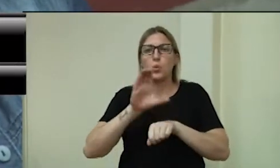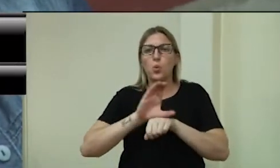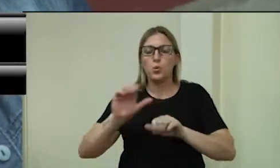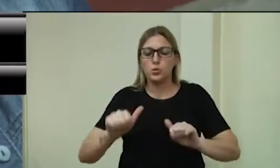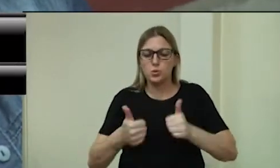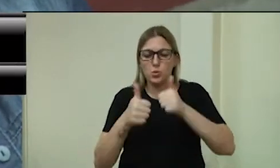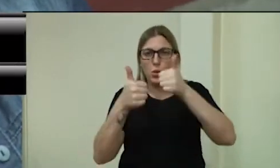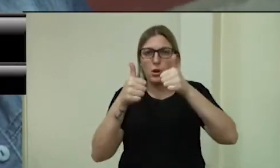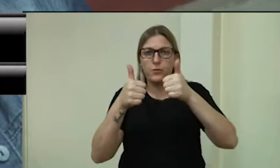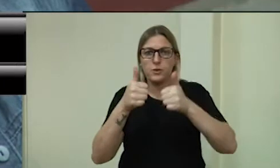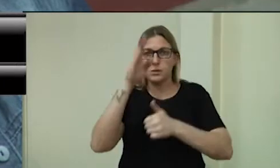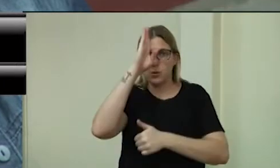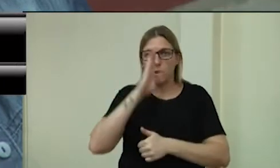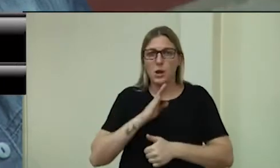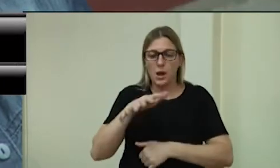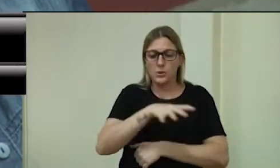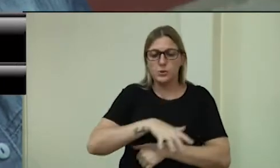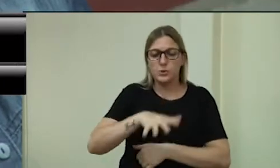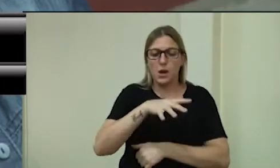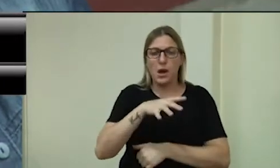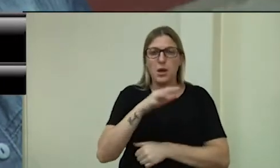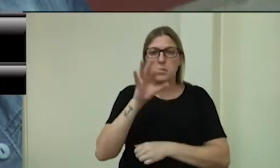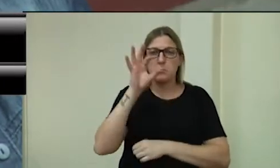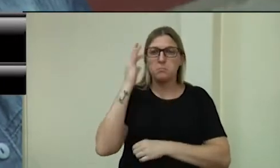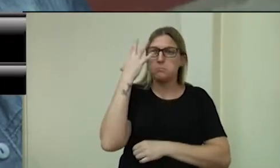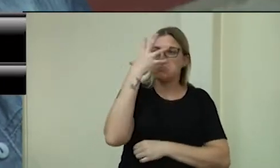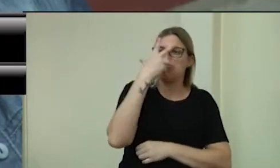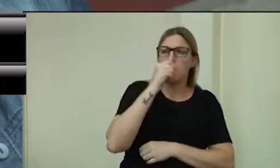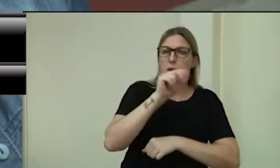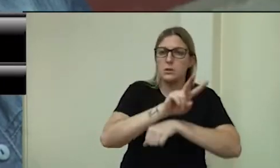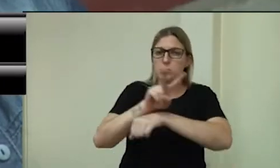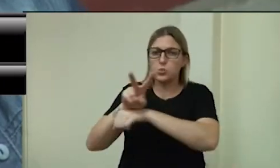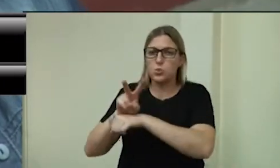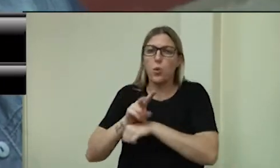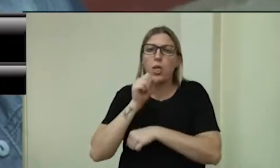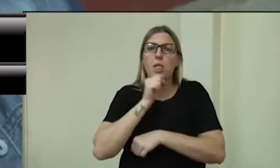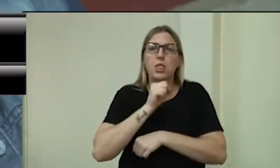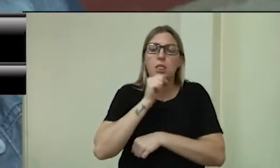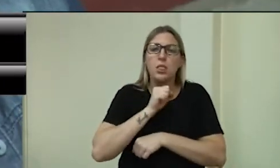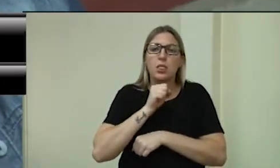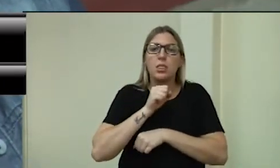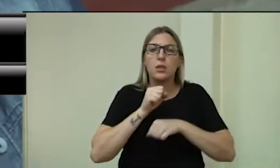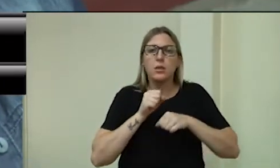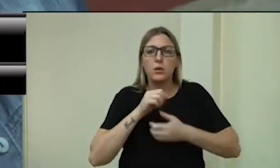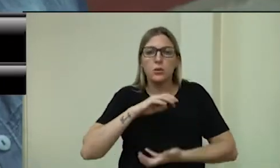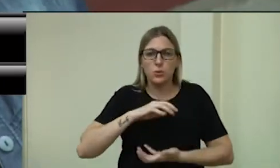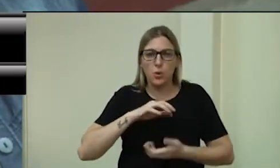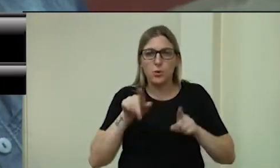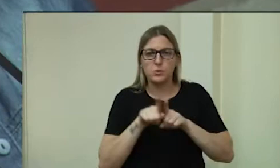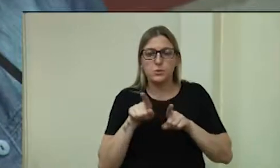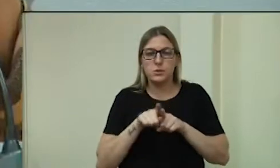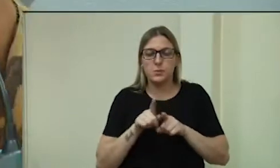gratuitos na área de beleza, cuidadores de idosos e corte e costura. Lido, senhora presidente.